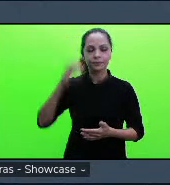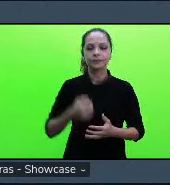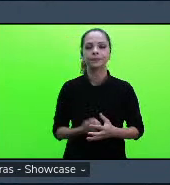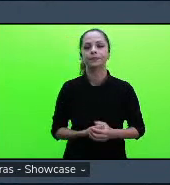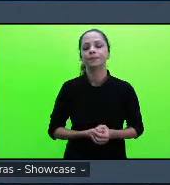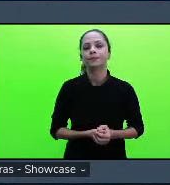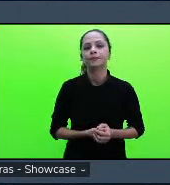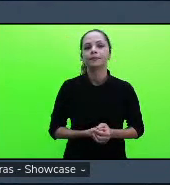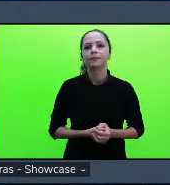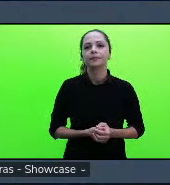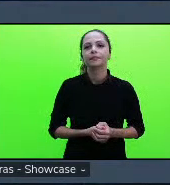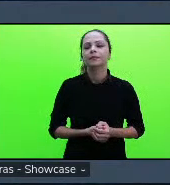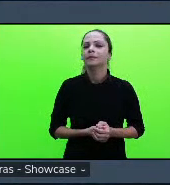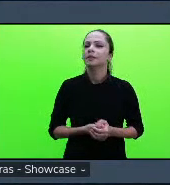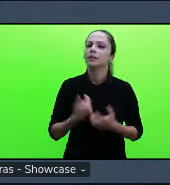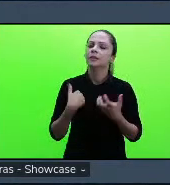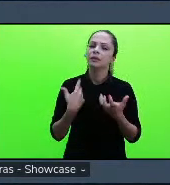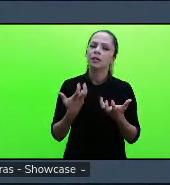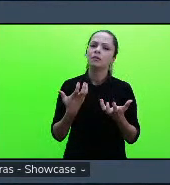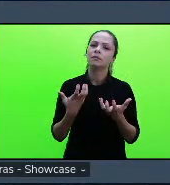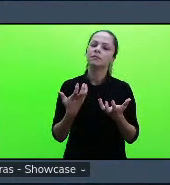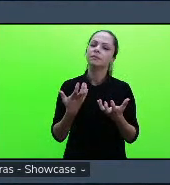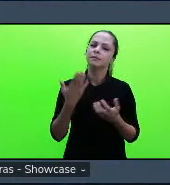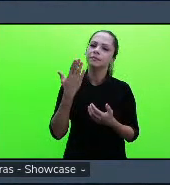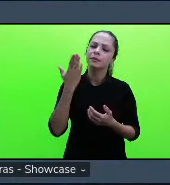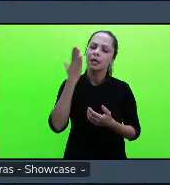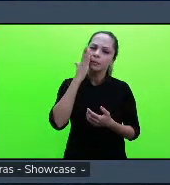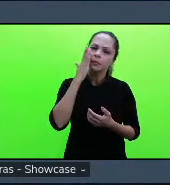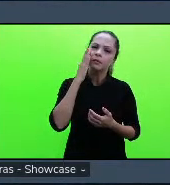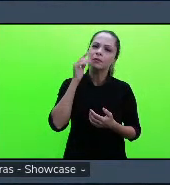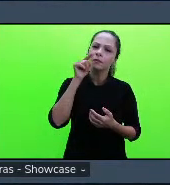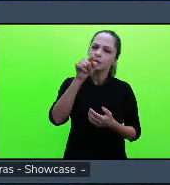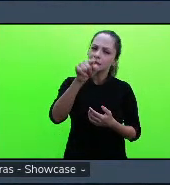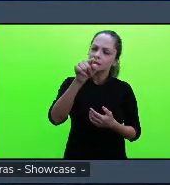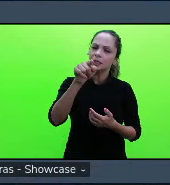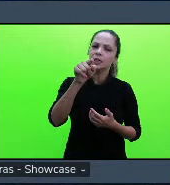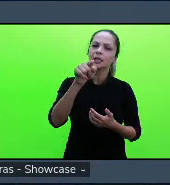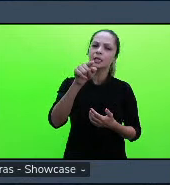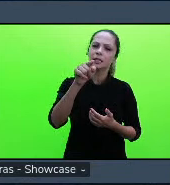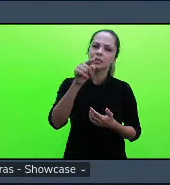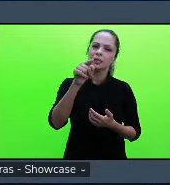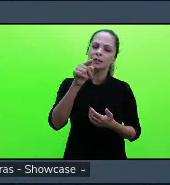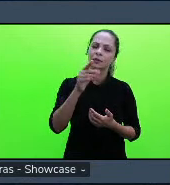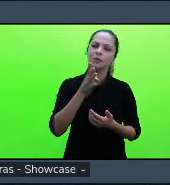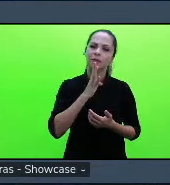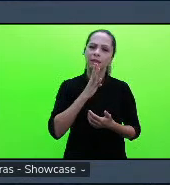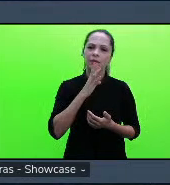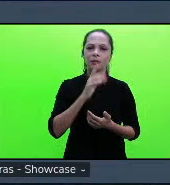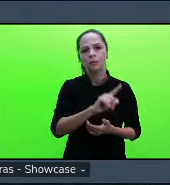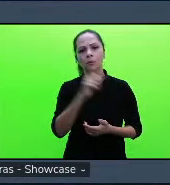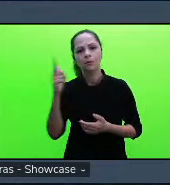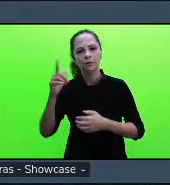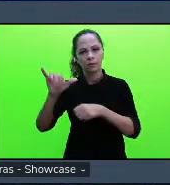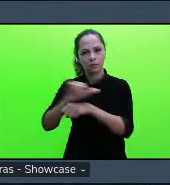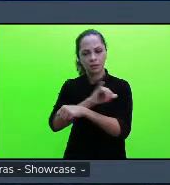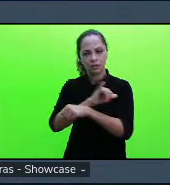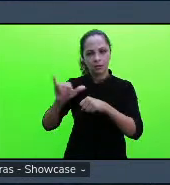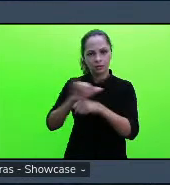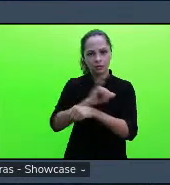queria te escutar um pouquinho mais você que também conhece um pouco outras alternativas e outras possibilidades